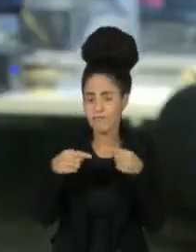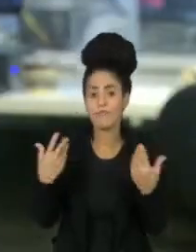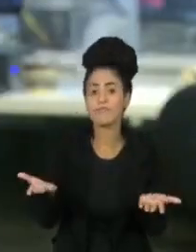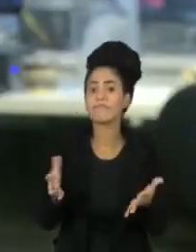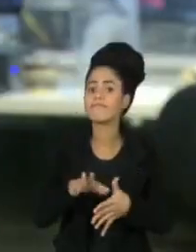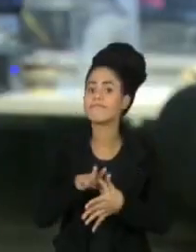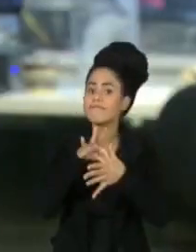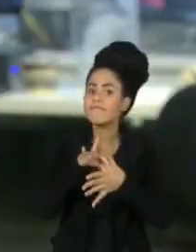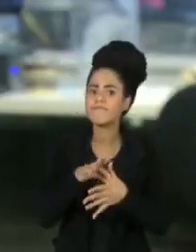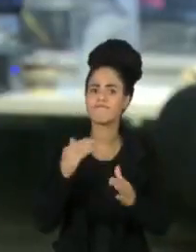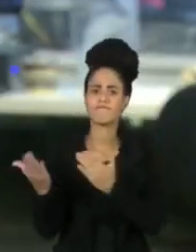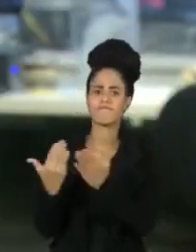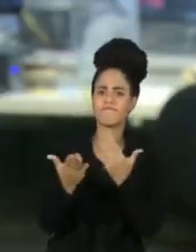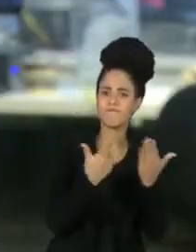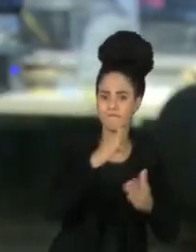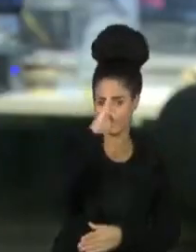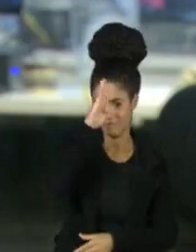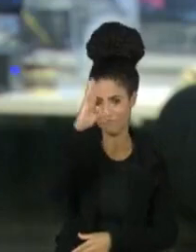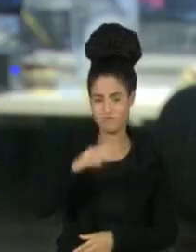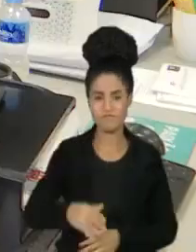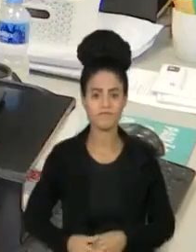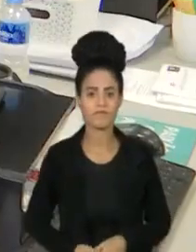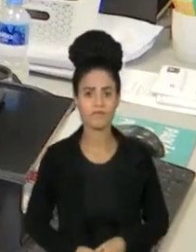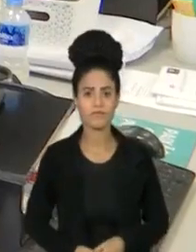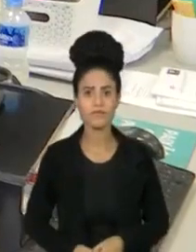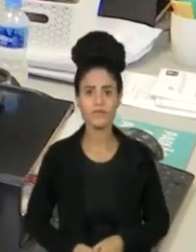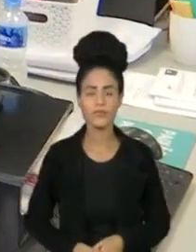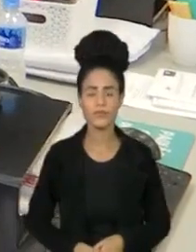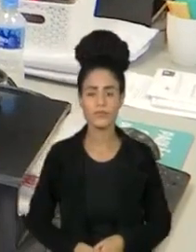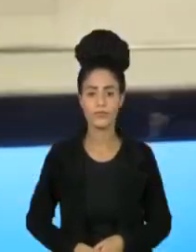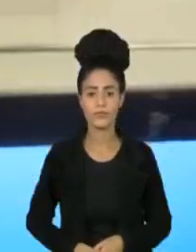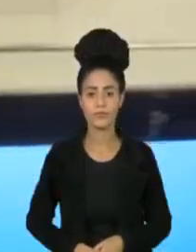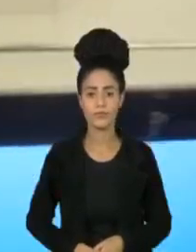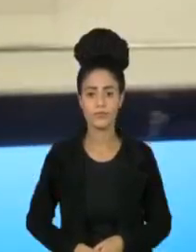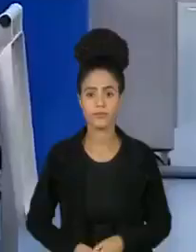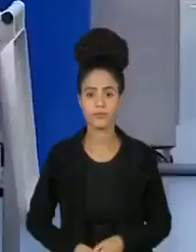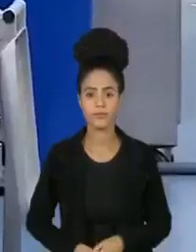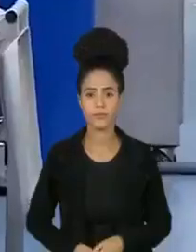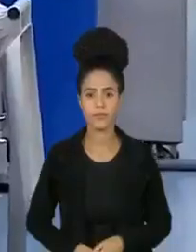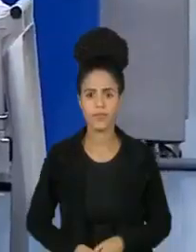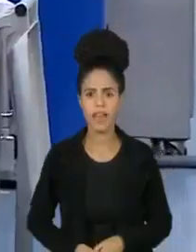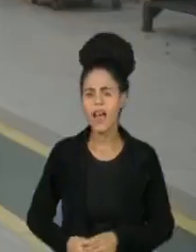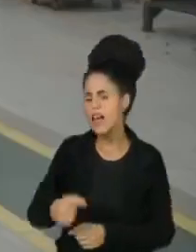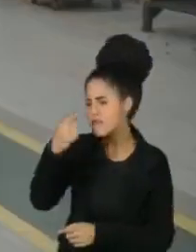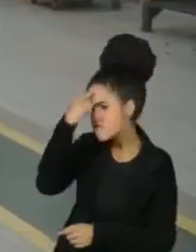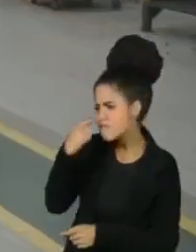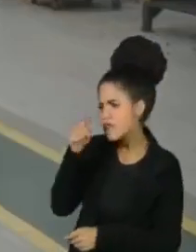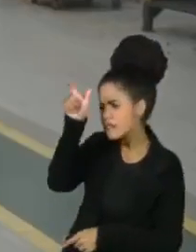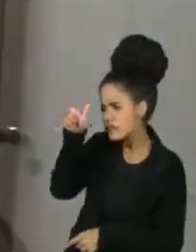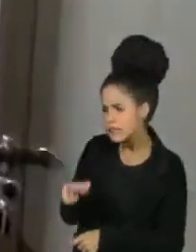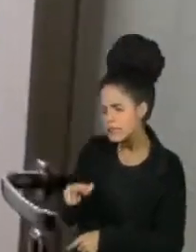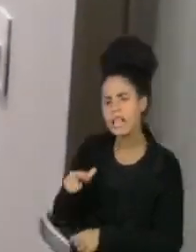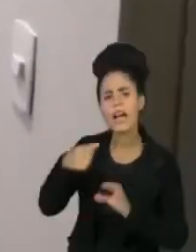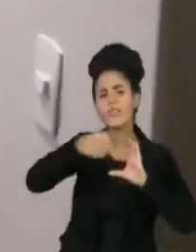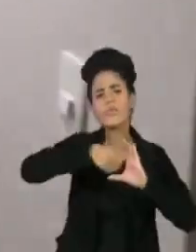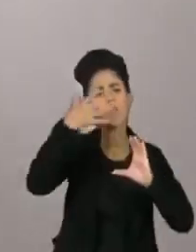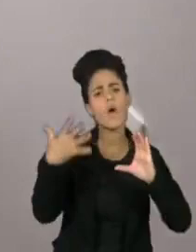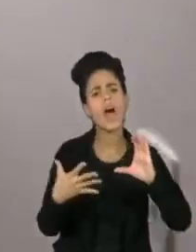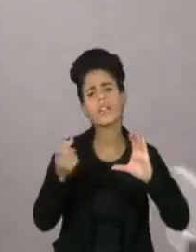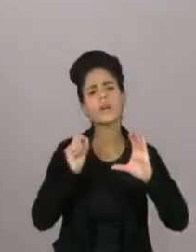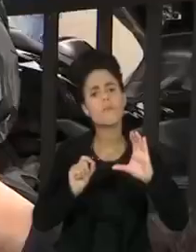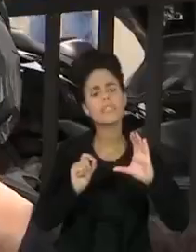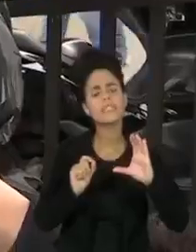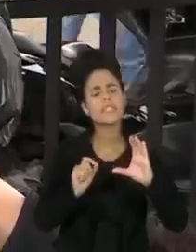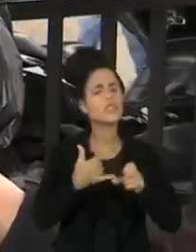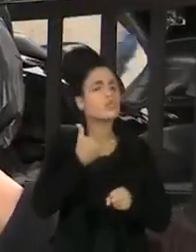foram as características mais citadas pelos entrevistados. Muito se fala sobre as características de um bom funcionário, mas o que faz um